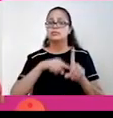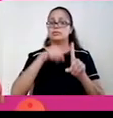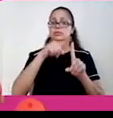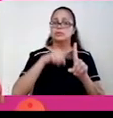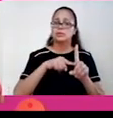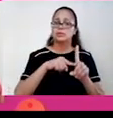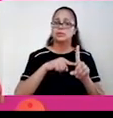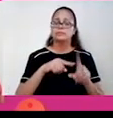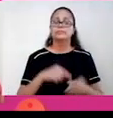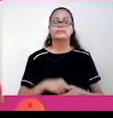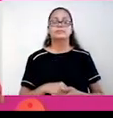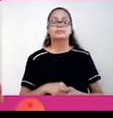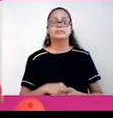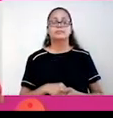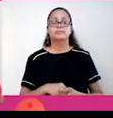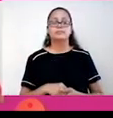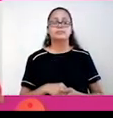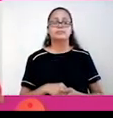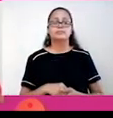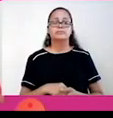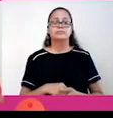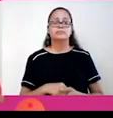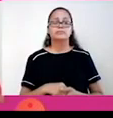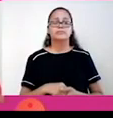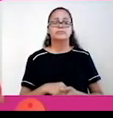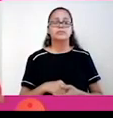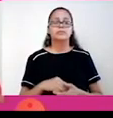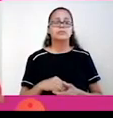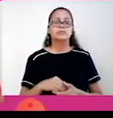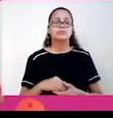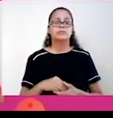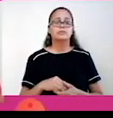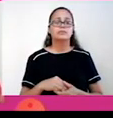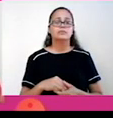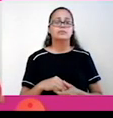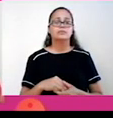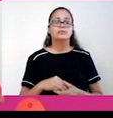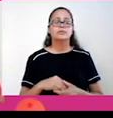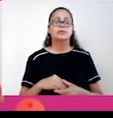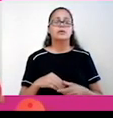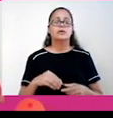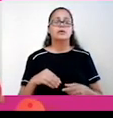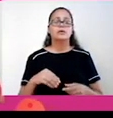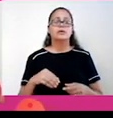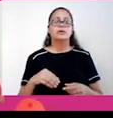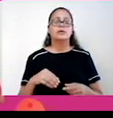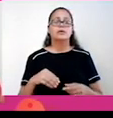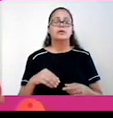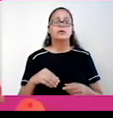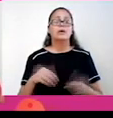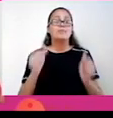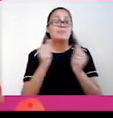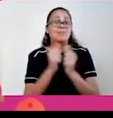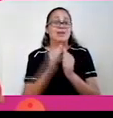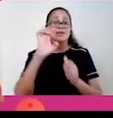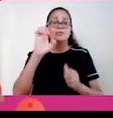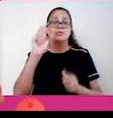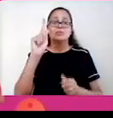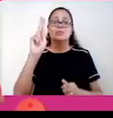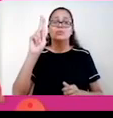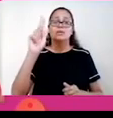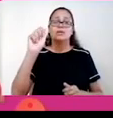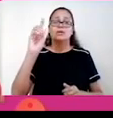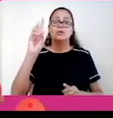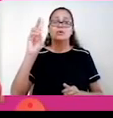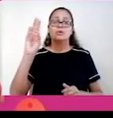16. Aqui, 10. Aqui, 4. Olha só como que vai, conforme vai subindo, vai aumentando. Quanto mais próximo do Equador, mais quente. Olha só, 25.